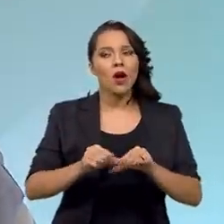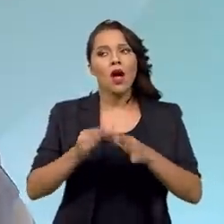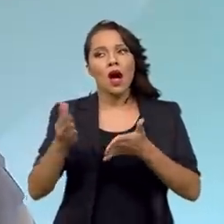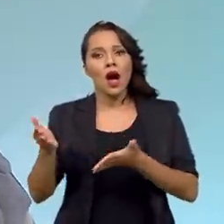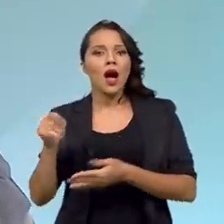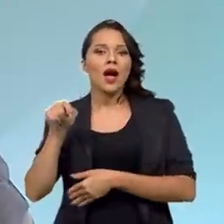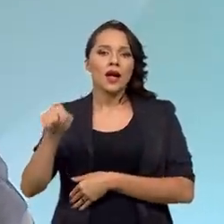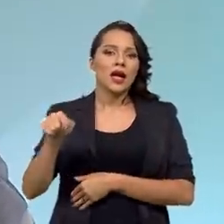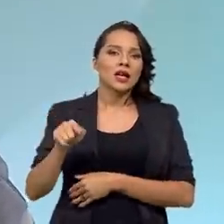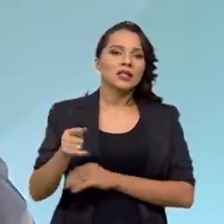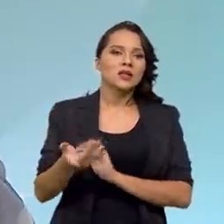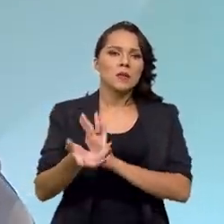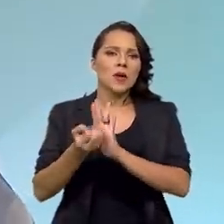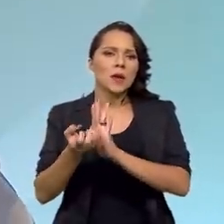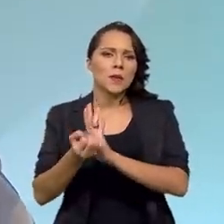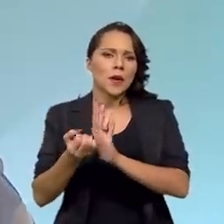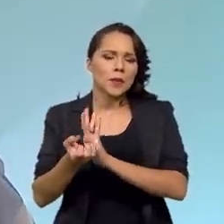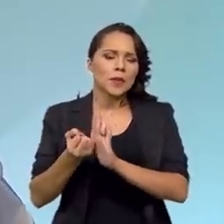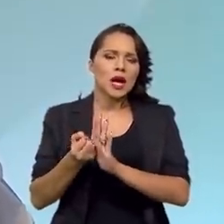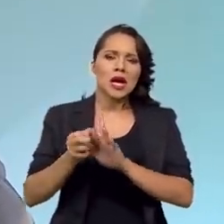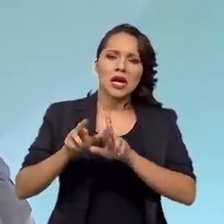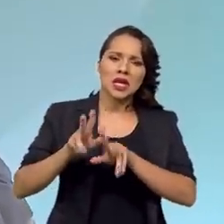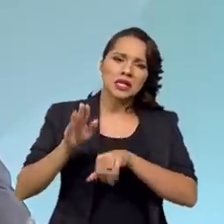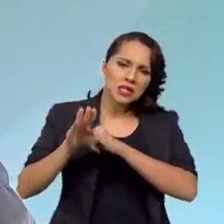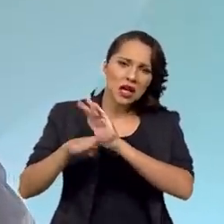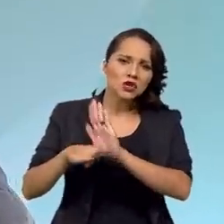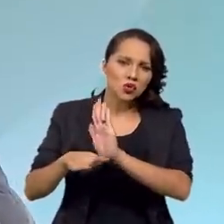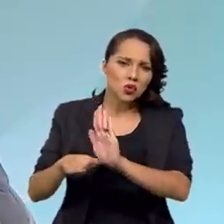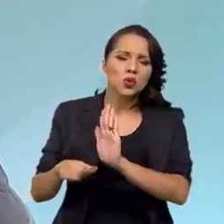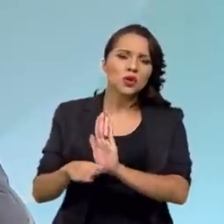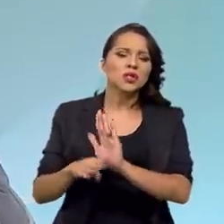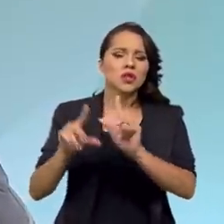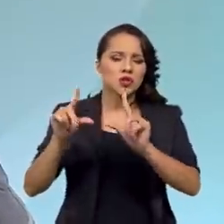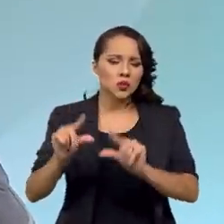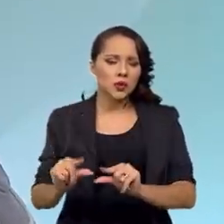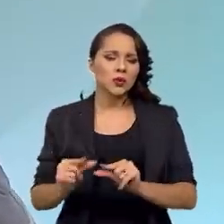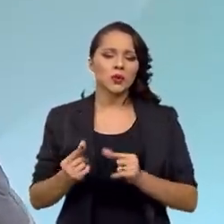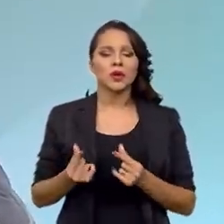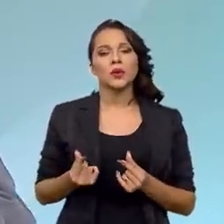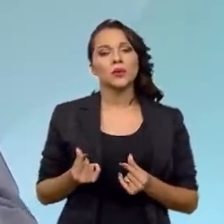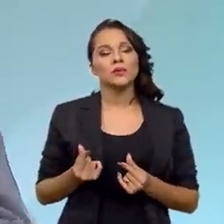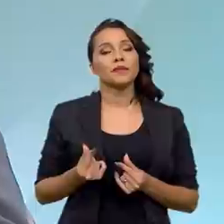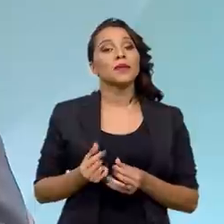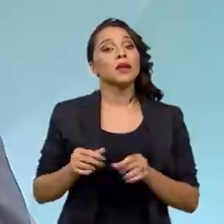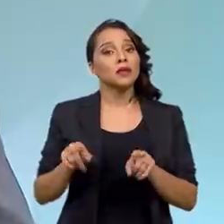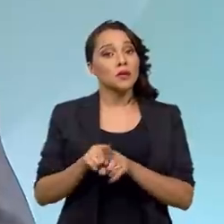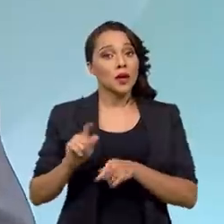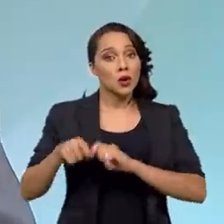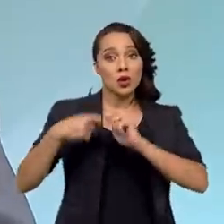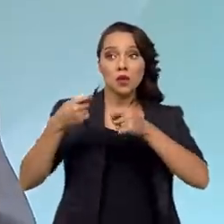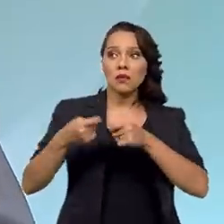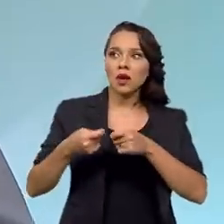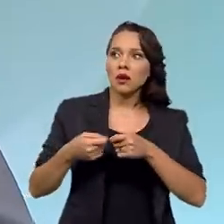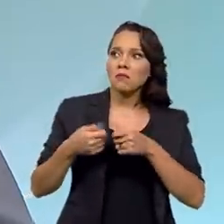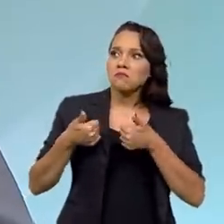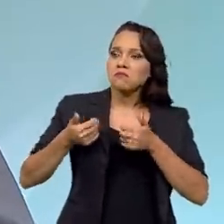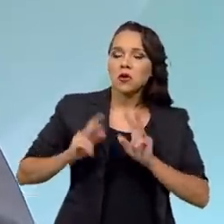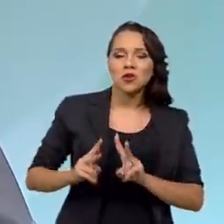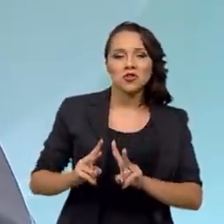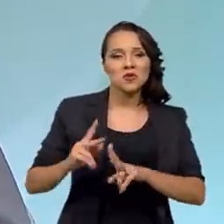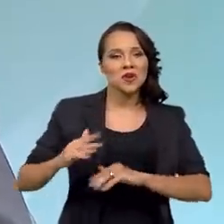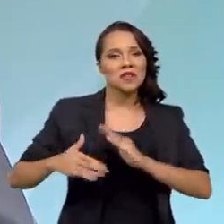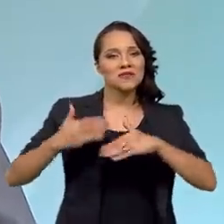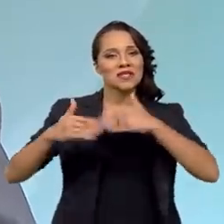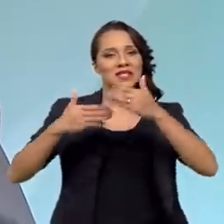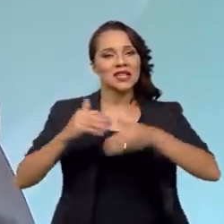esses benefícios, esses artifícios que nós usávamos para manter a economia funcionando e a economia está continuando a